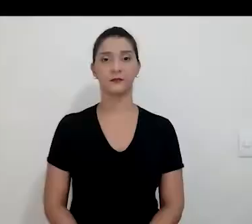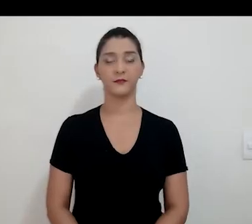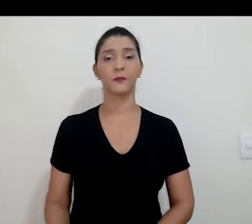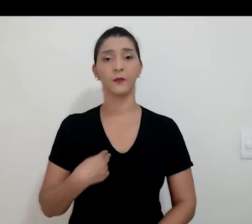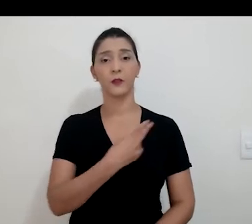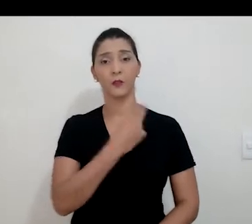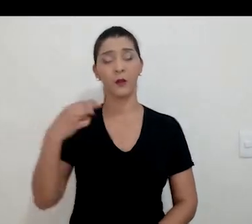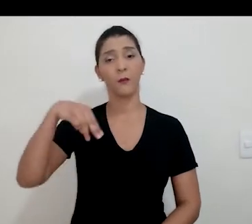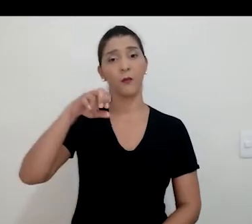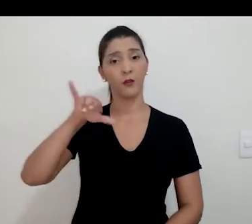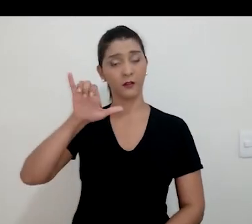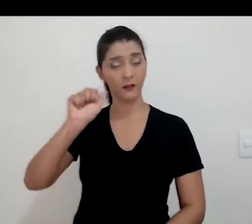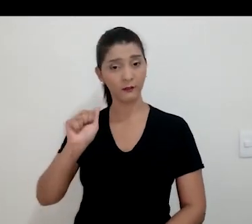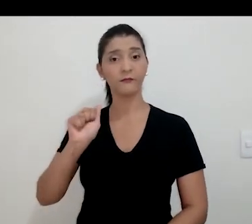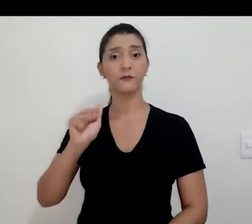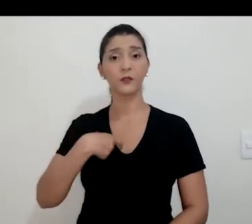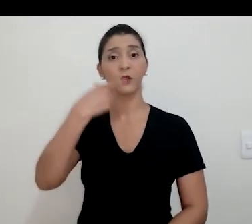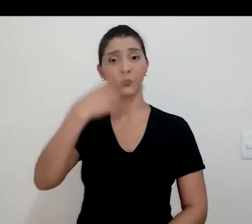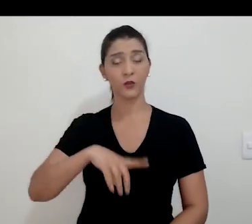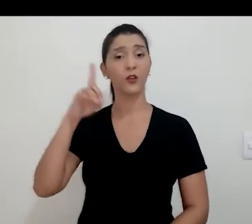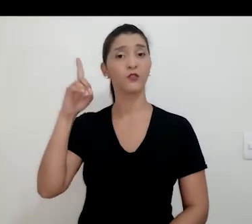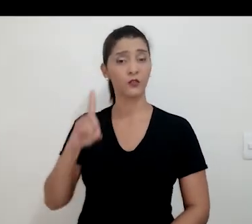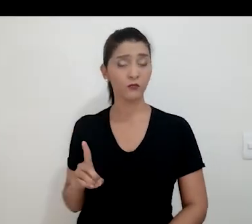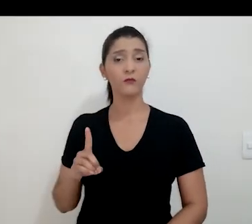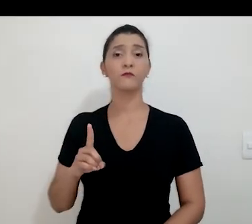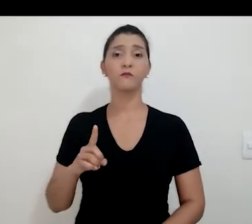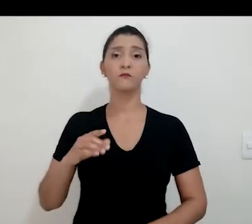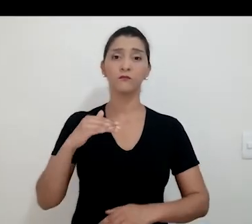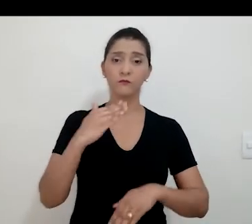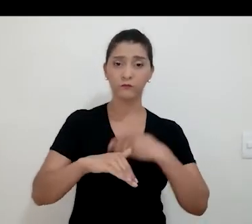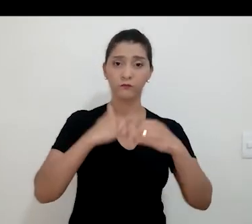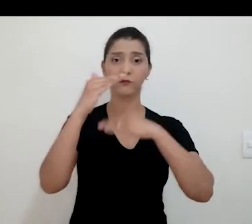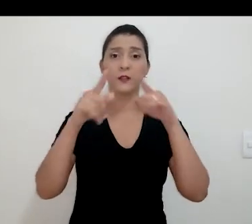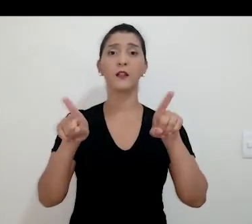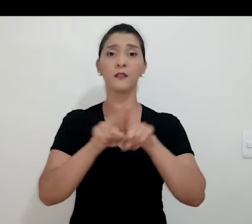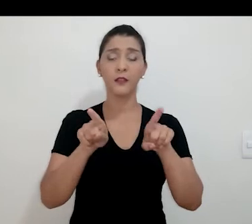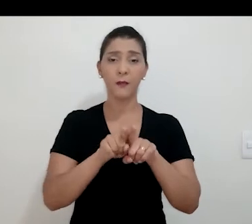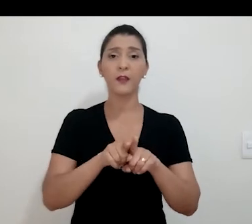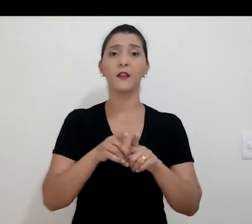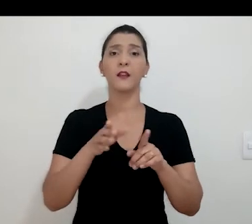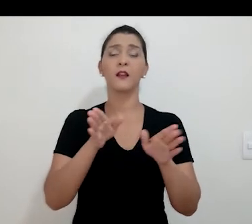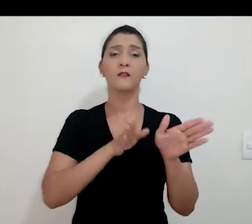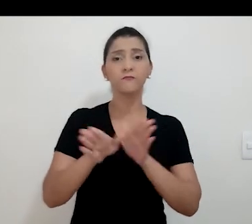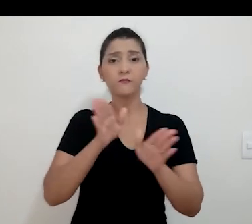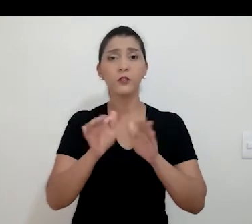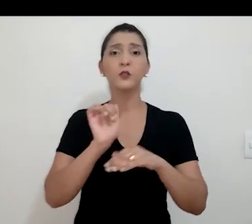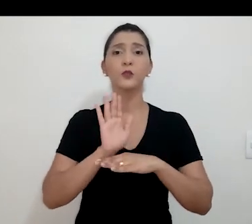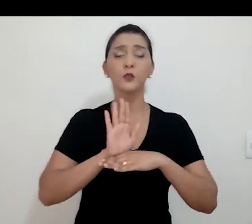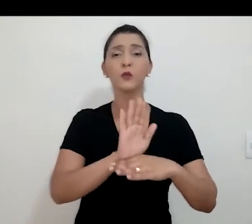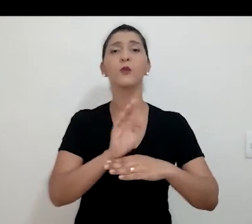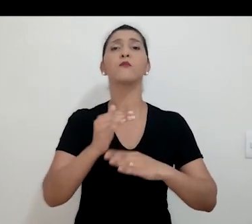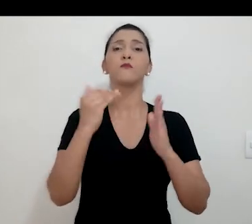Meu nome é Mônica Marques de Oliveira, eu sou diretora da área de desenvolvimento e assessora de projetos da PR4